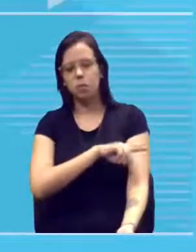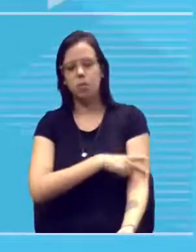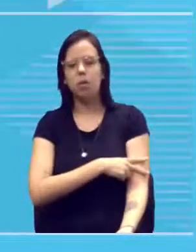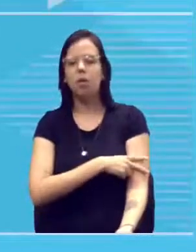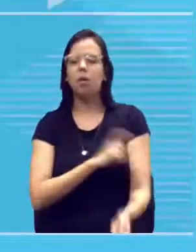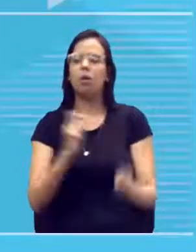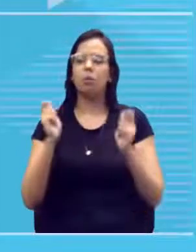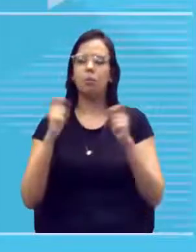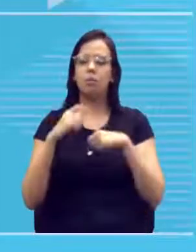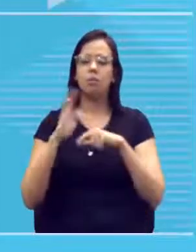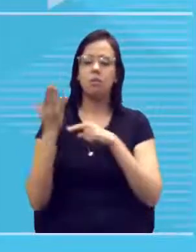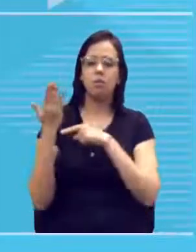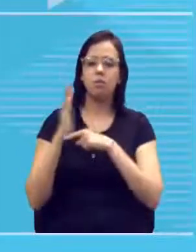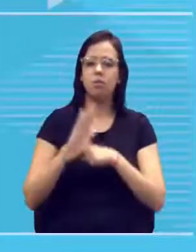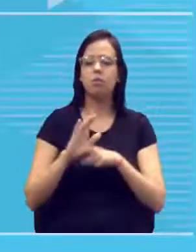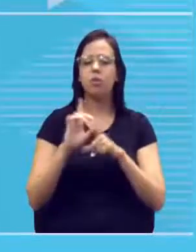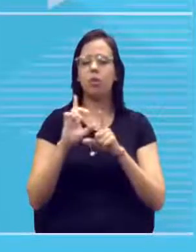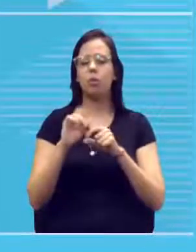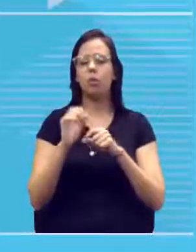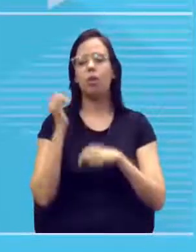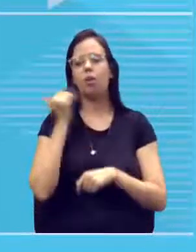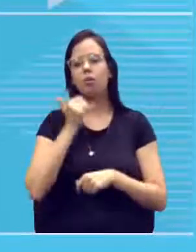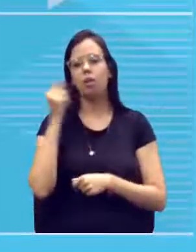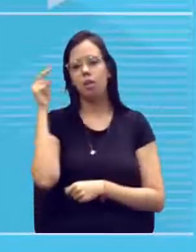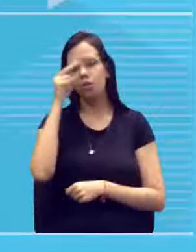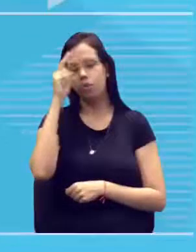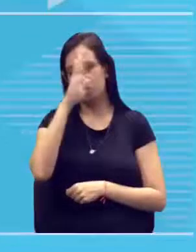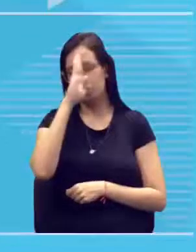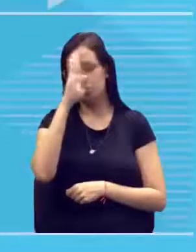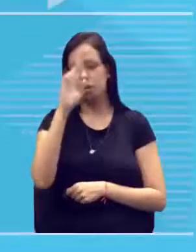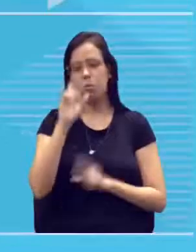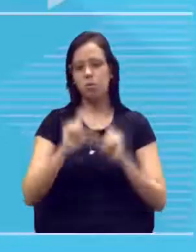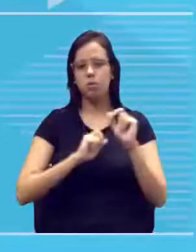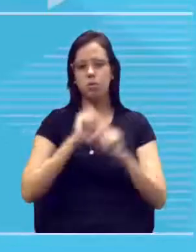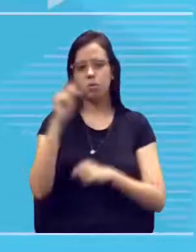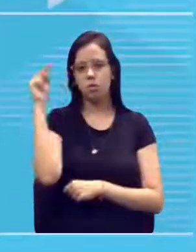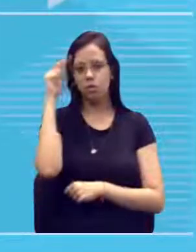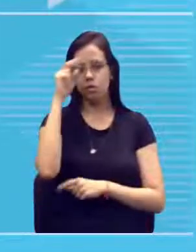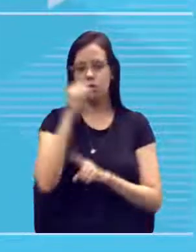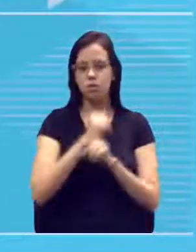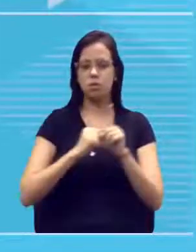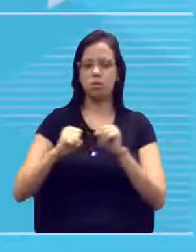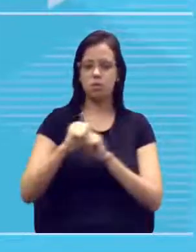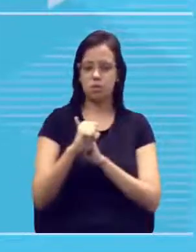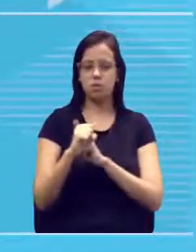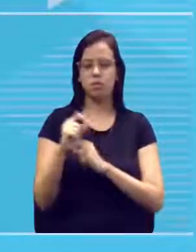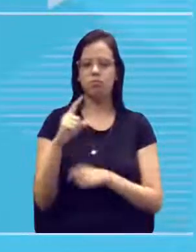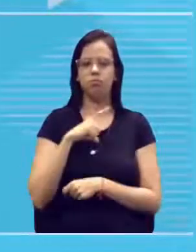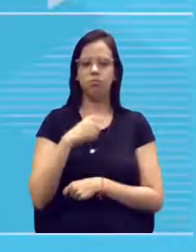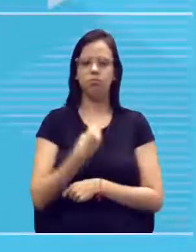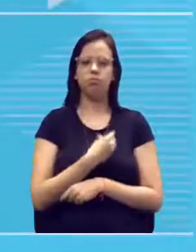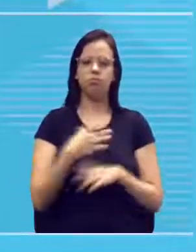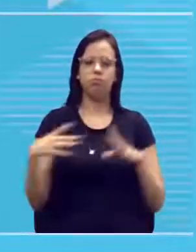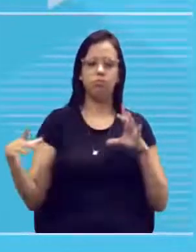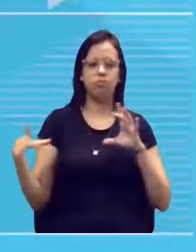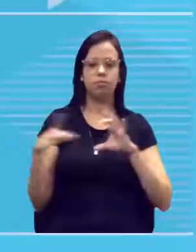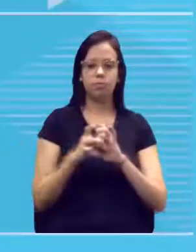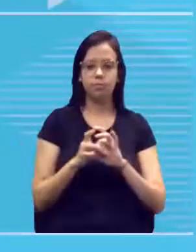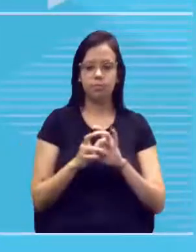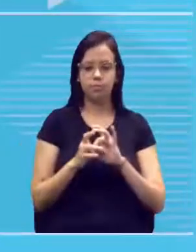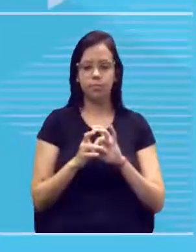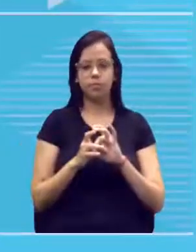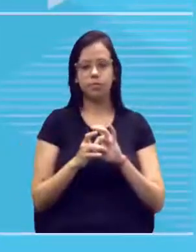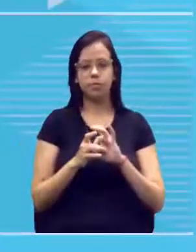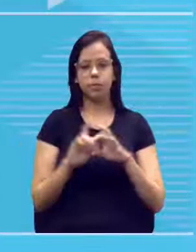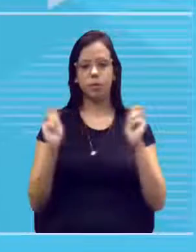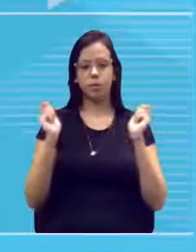contar a nossa história, principalmente a história social que a gente está imbuída, tá? Como assim história social, professor? Para que a